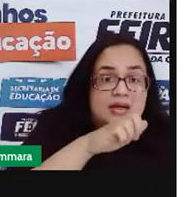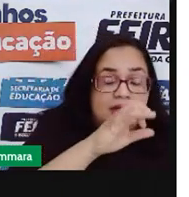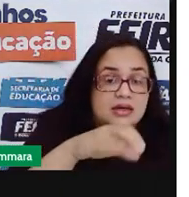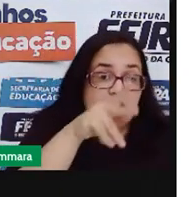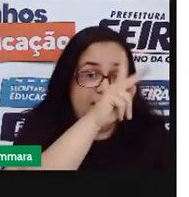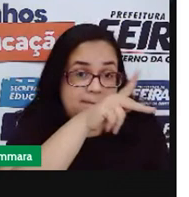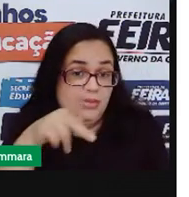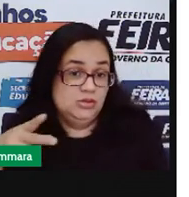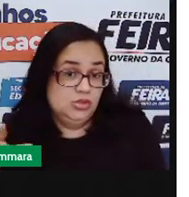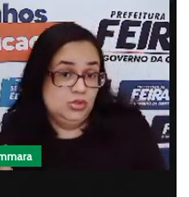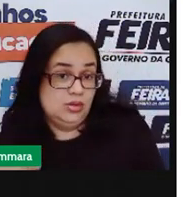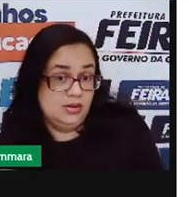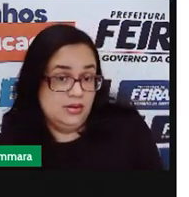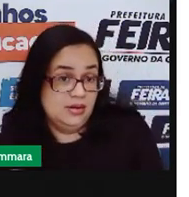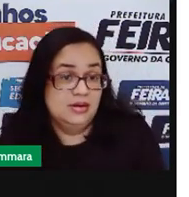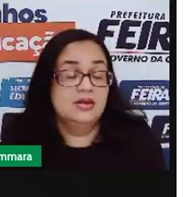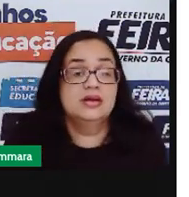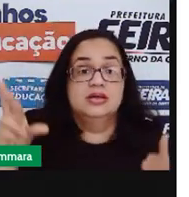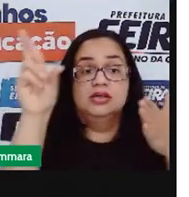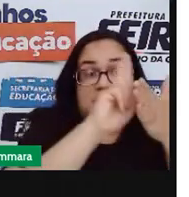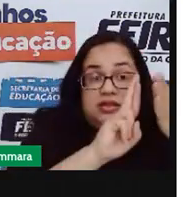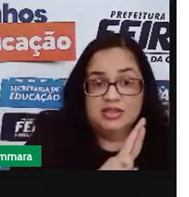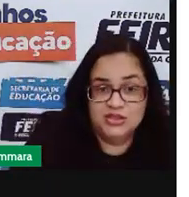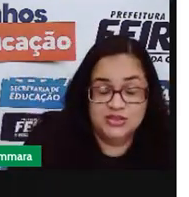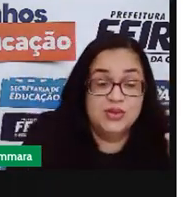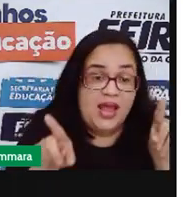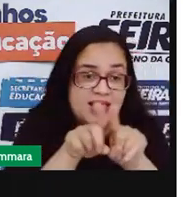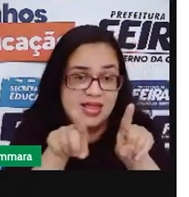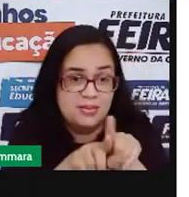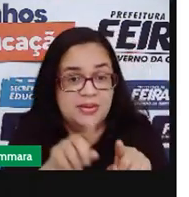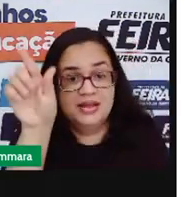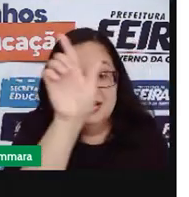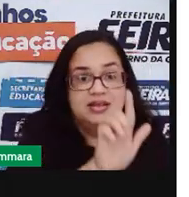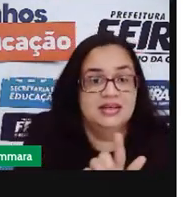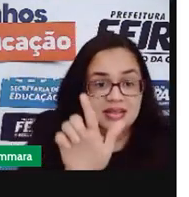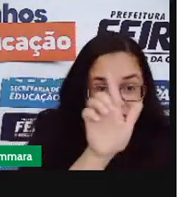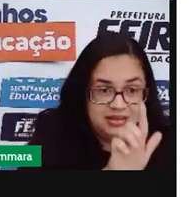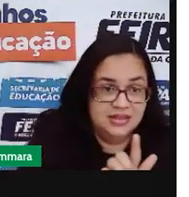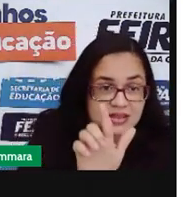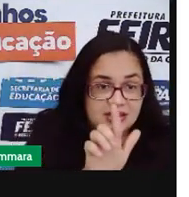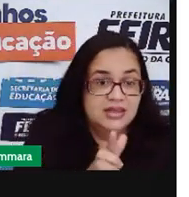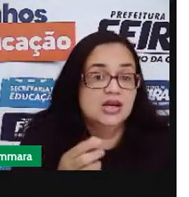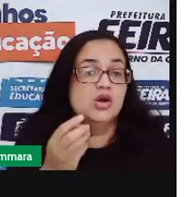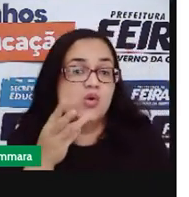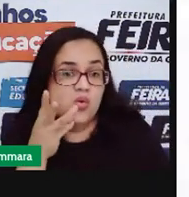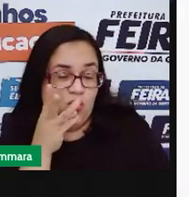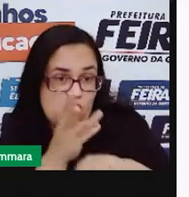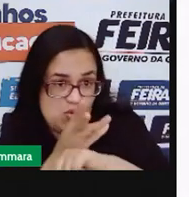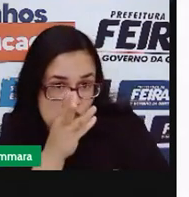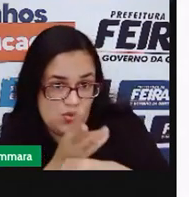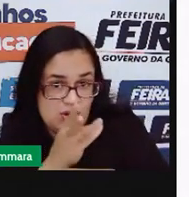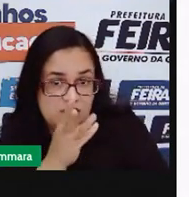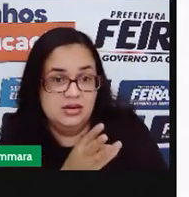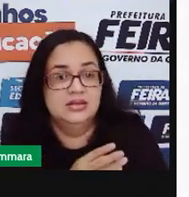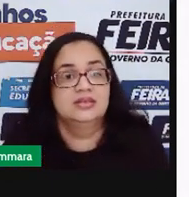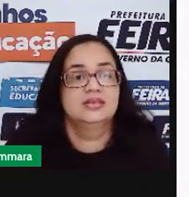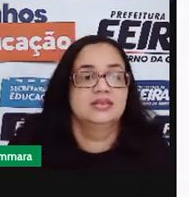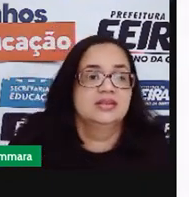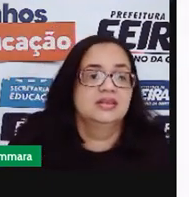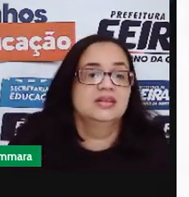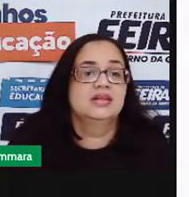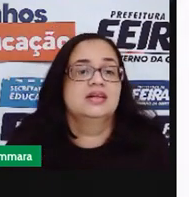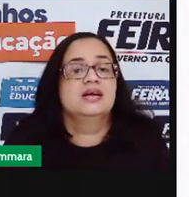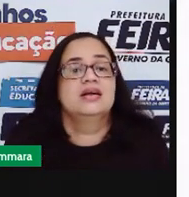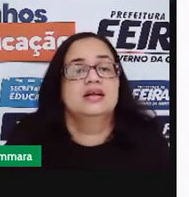professora particular de redação e literatura. O WhatsApp para contato.